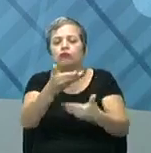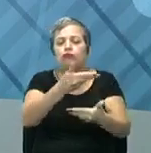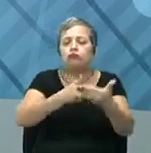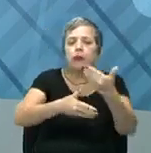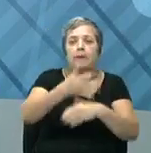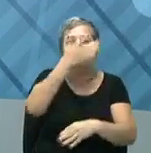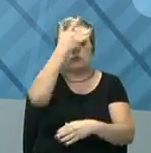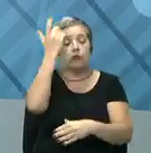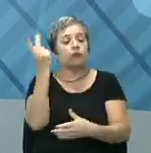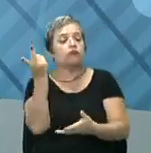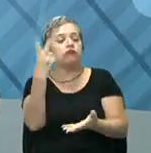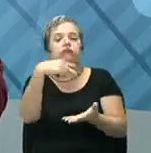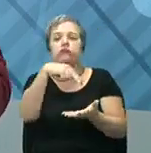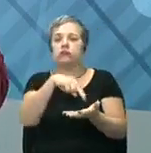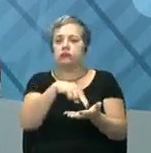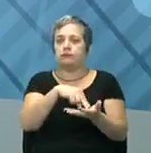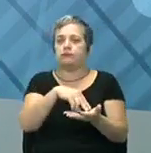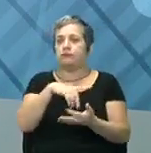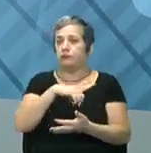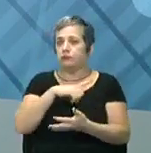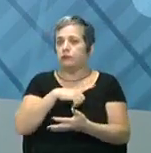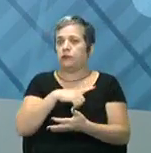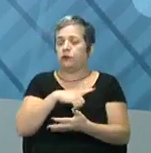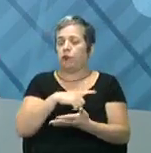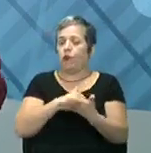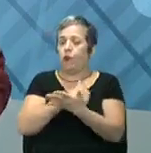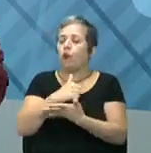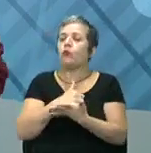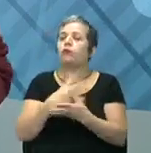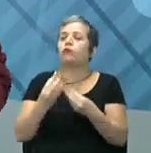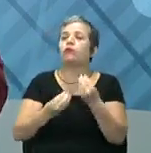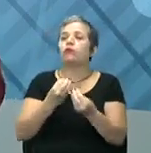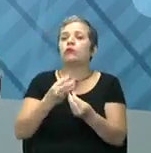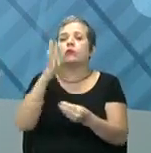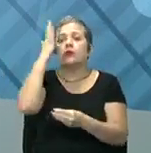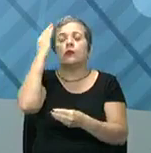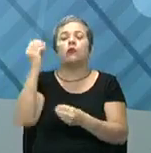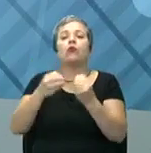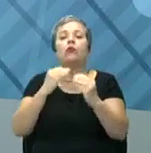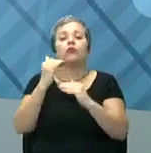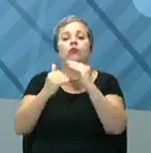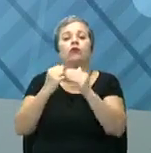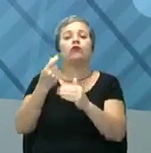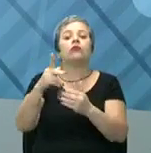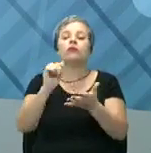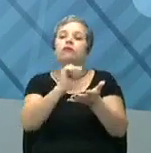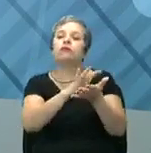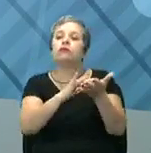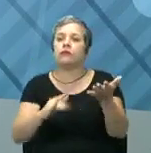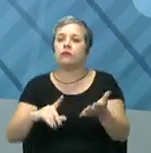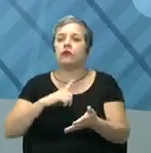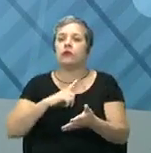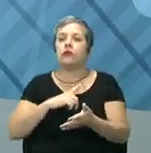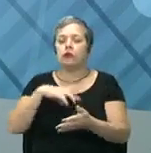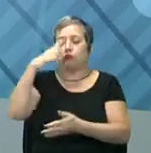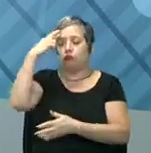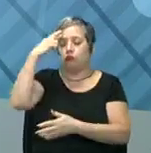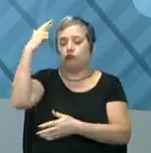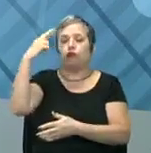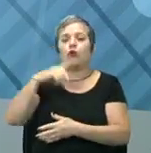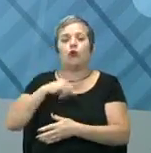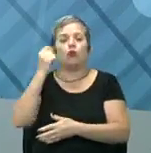pessoas estão participando, tenho a melhor estrutura, todo mundo sabe desenvolver as tarefas, eu tenho líder,